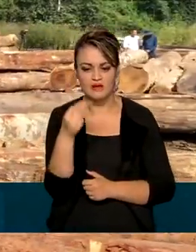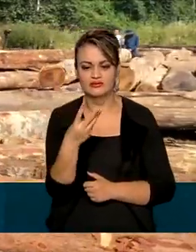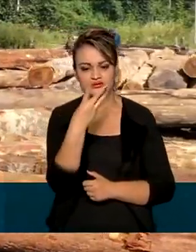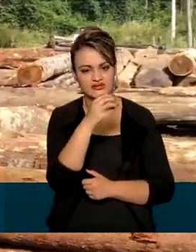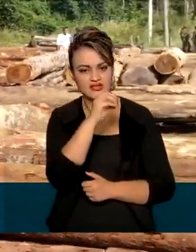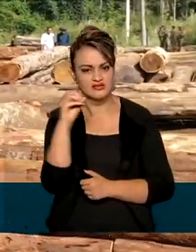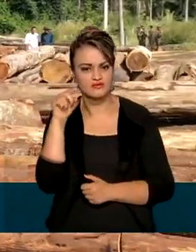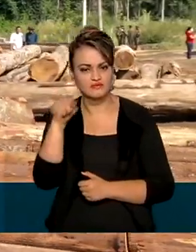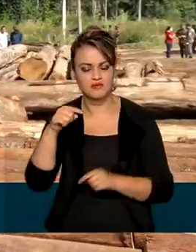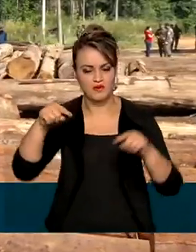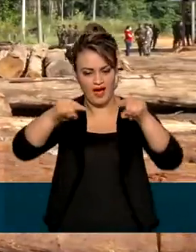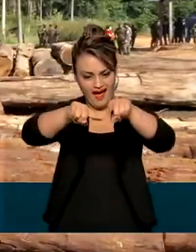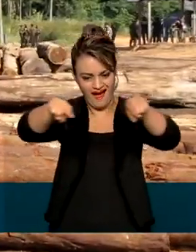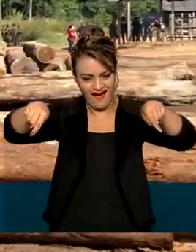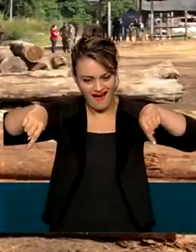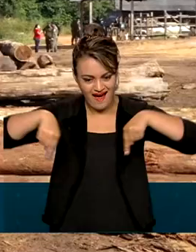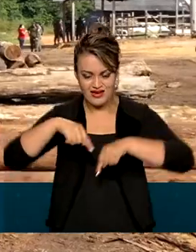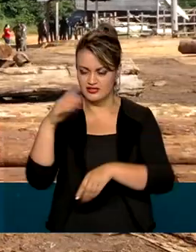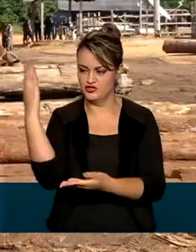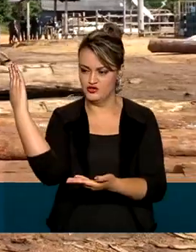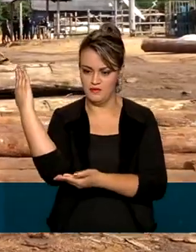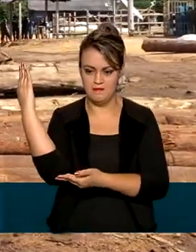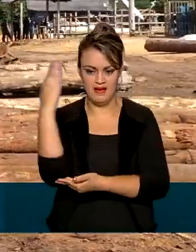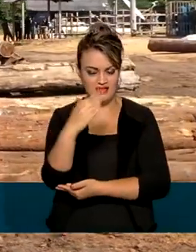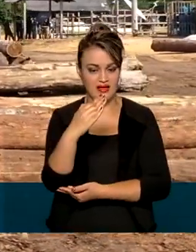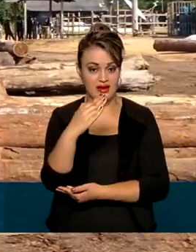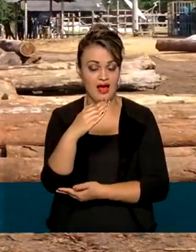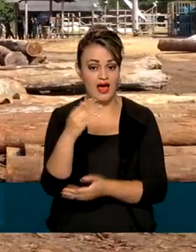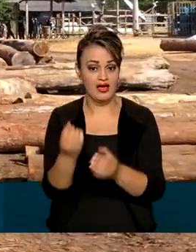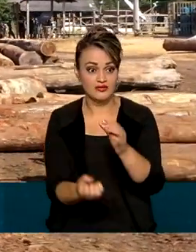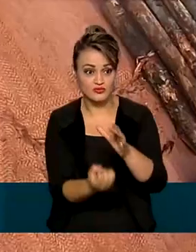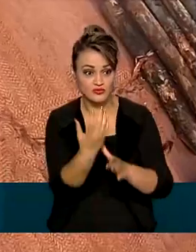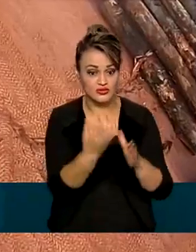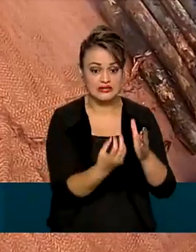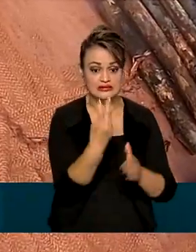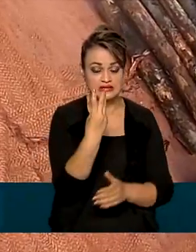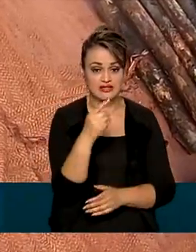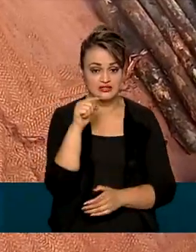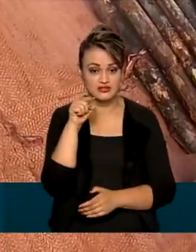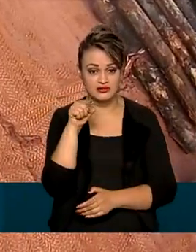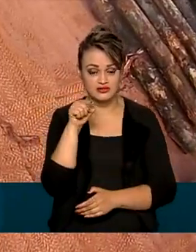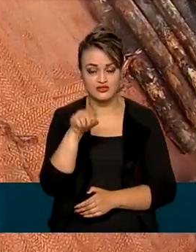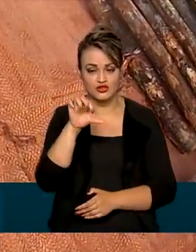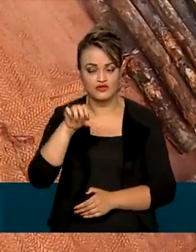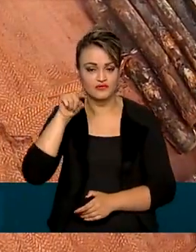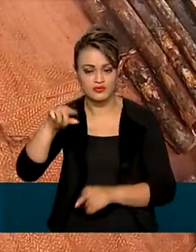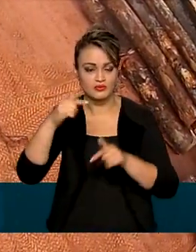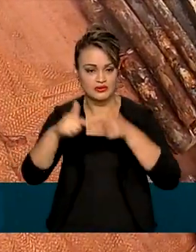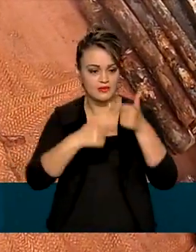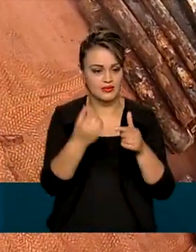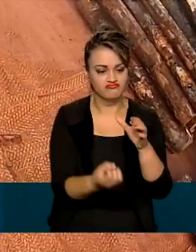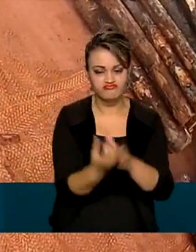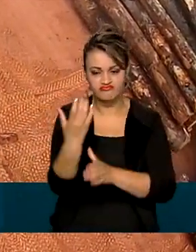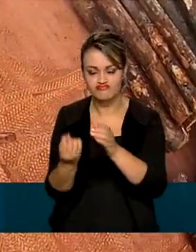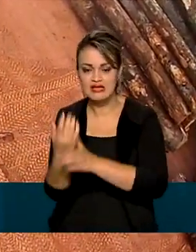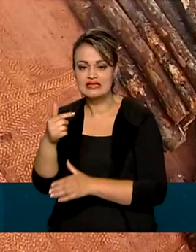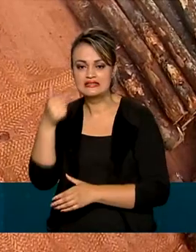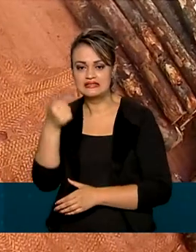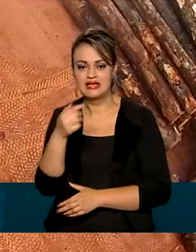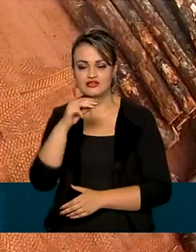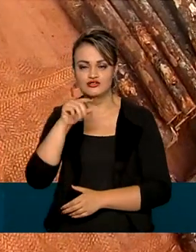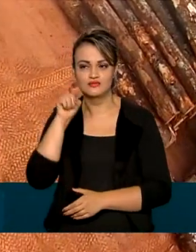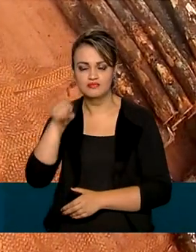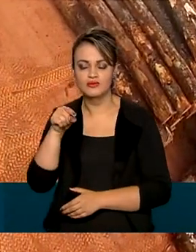300 mil metros cúbicos de madeira, gerando 3,9 mil empregos diretos e 7,8